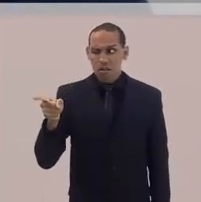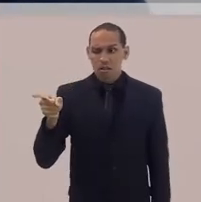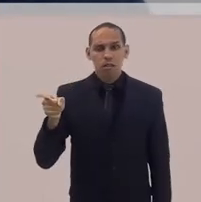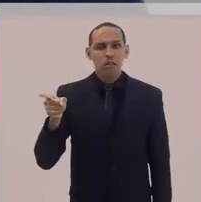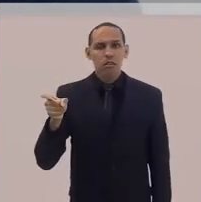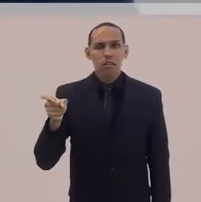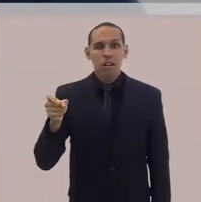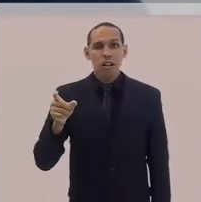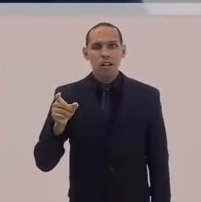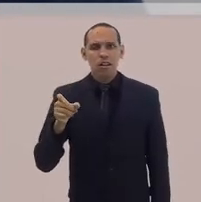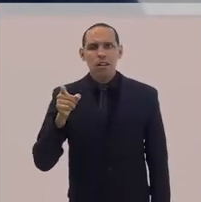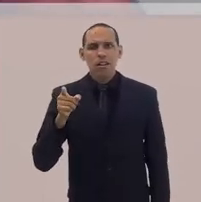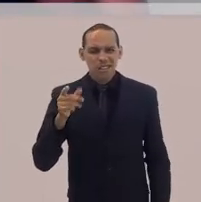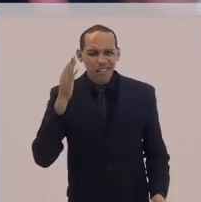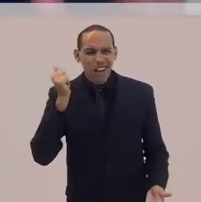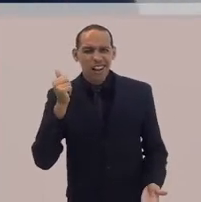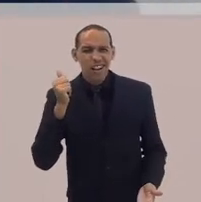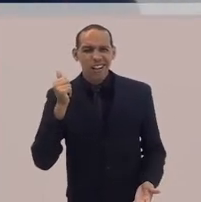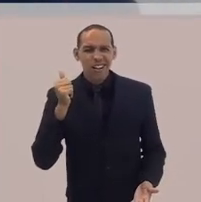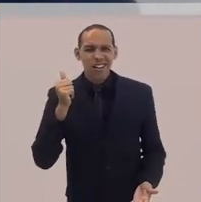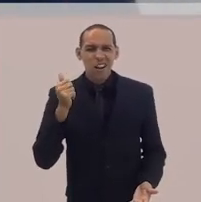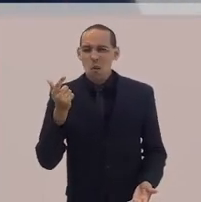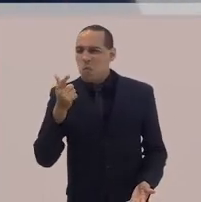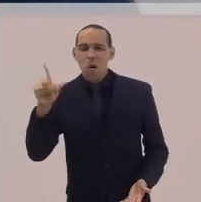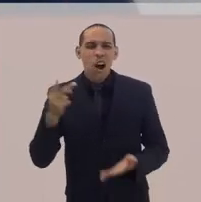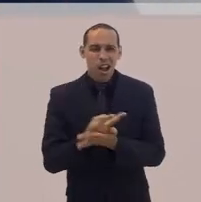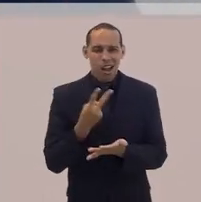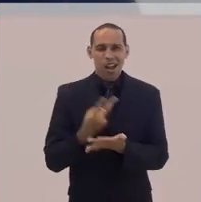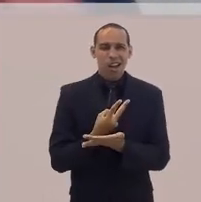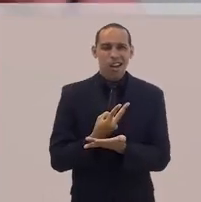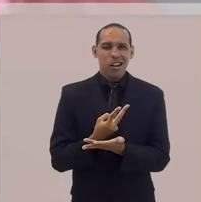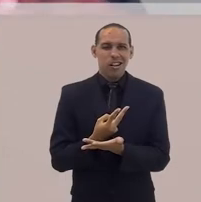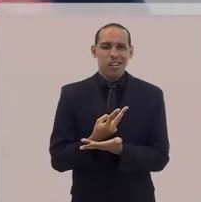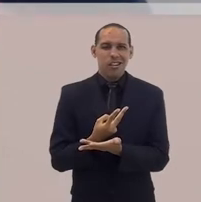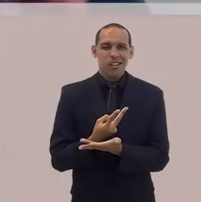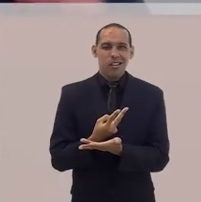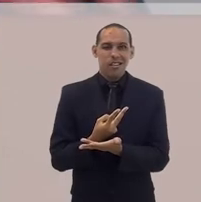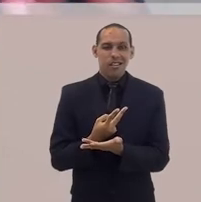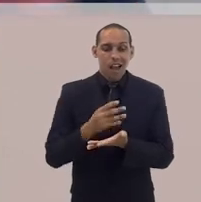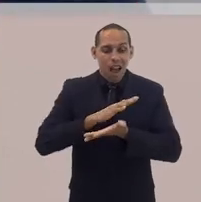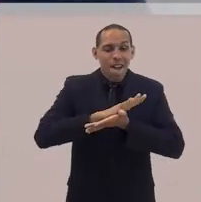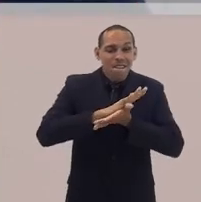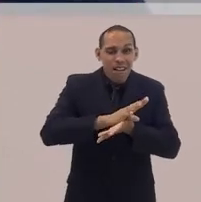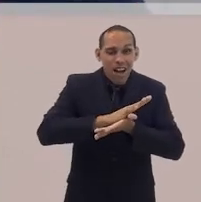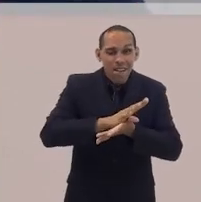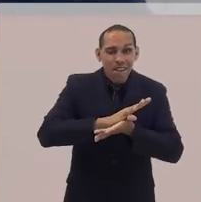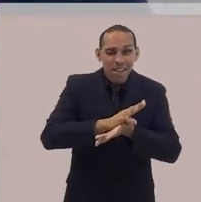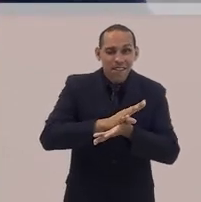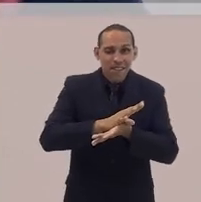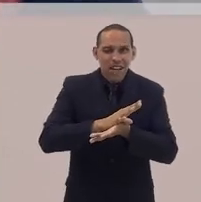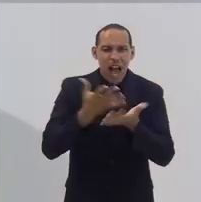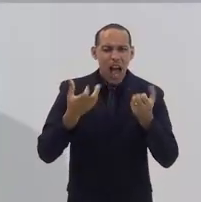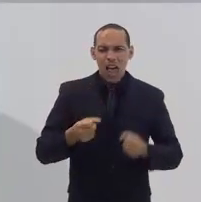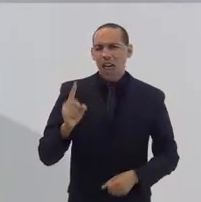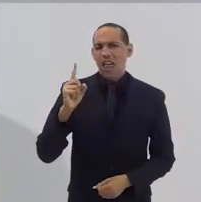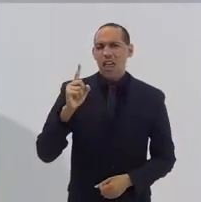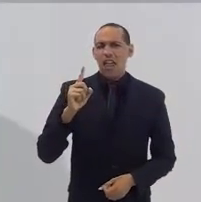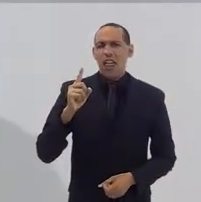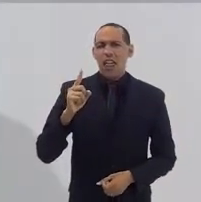você está perdido, perdida. Entende a diferença? Acho que a origem desse preconceito, dessa